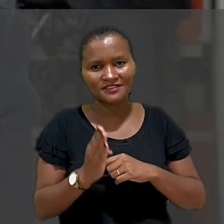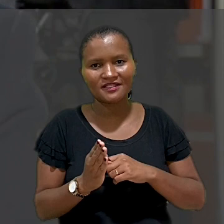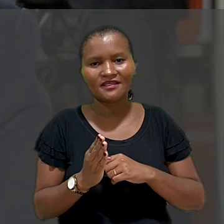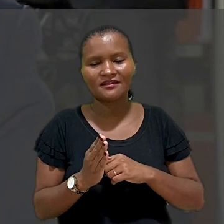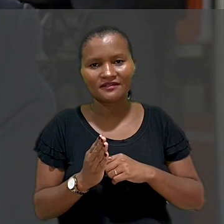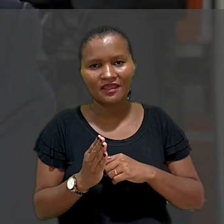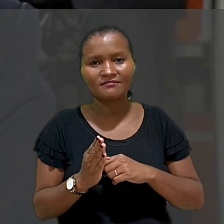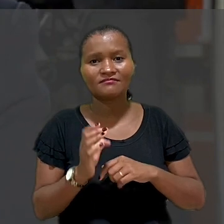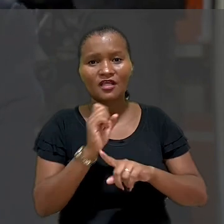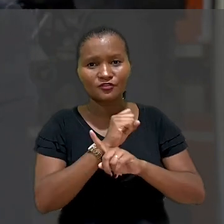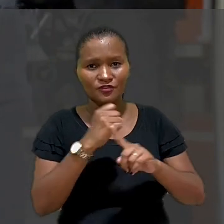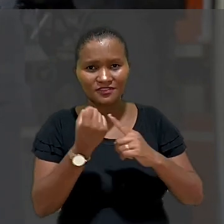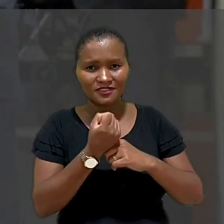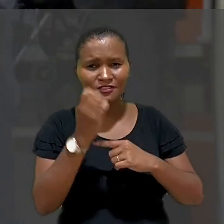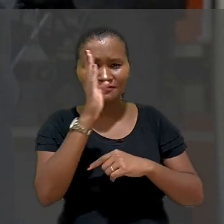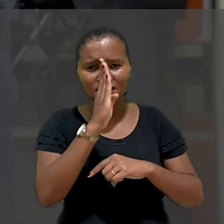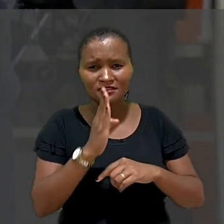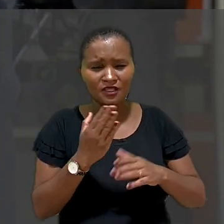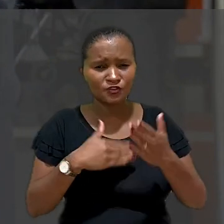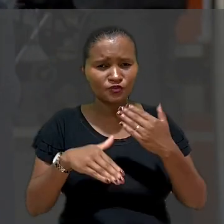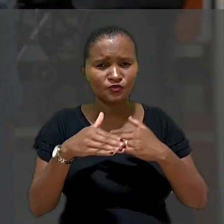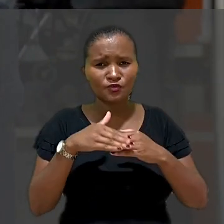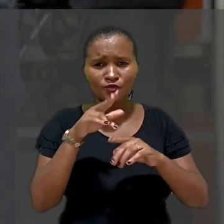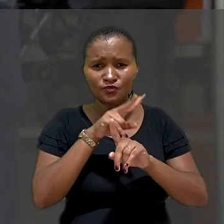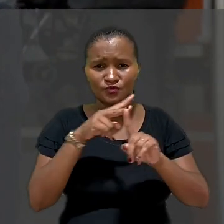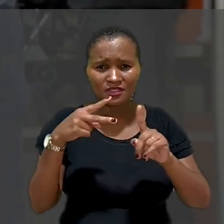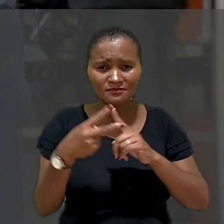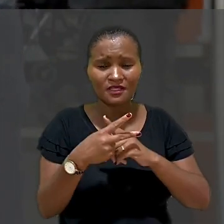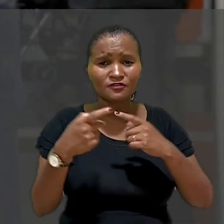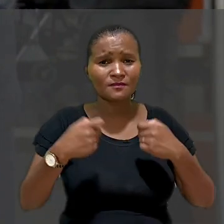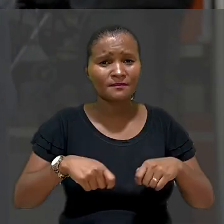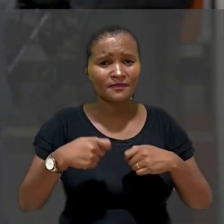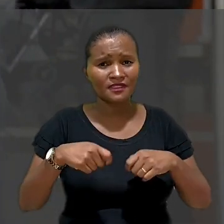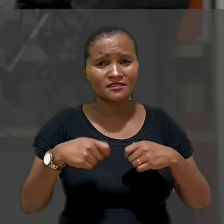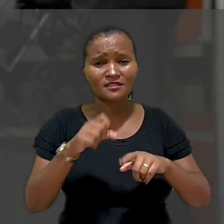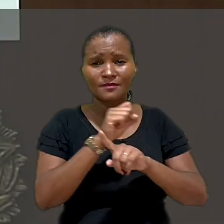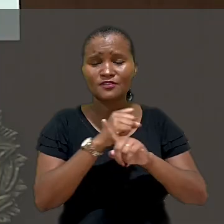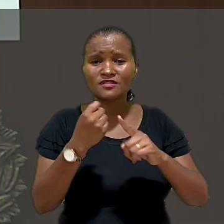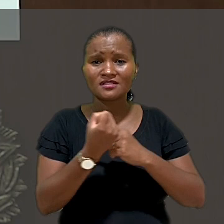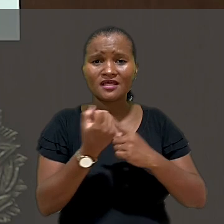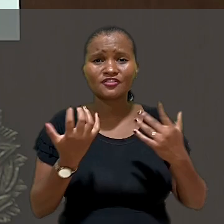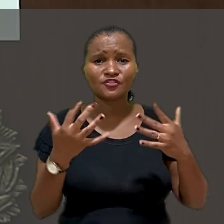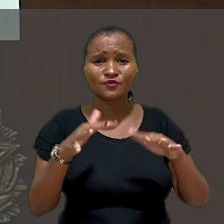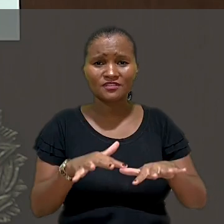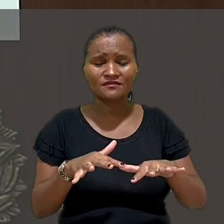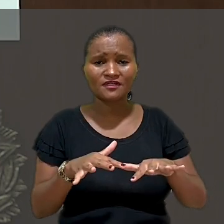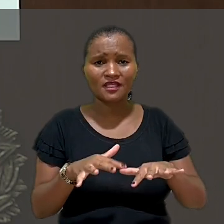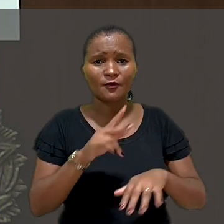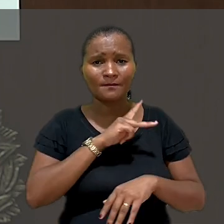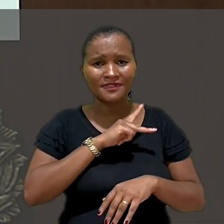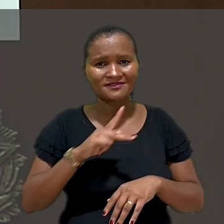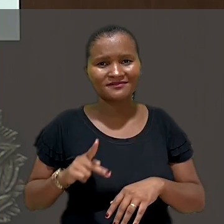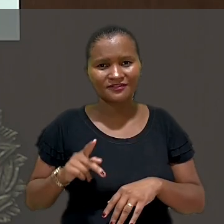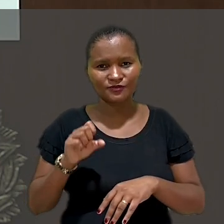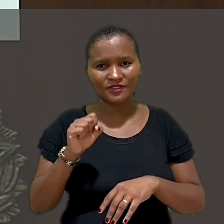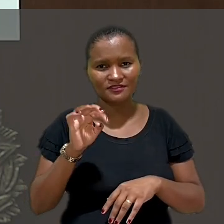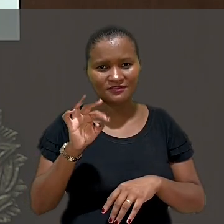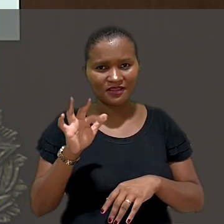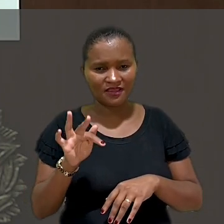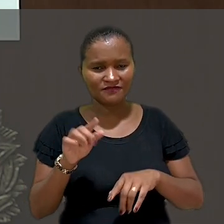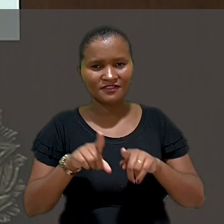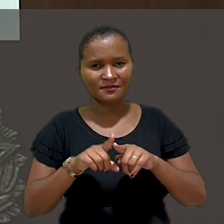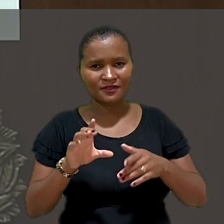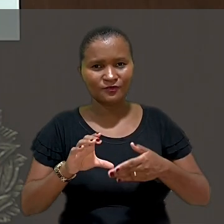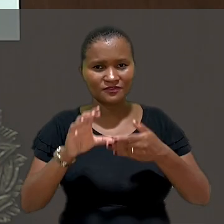Que a sociedade brasileira, sob todos os aspectos, tem que ser uma sociedade inclusiva. O presidente do Supremo Tribunal Federal e do